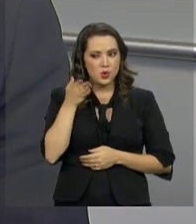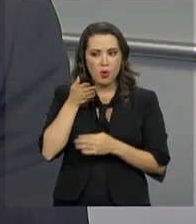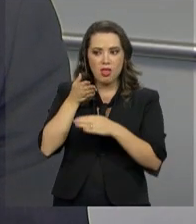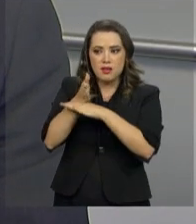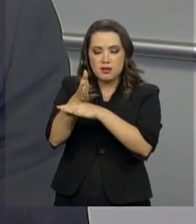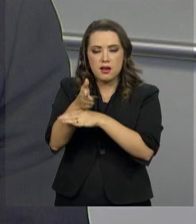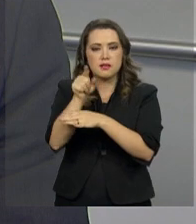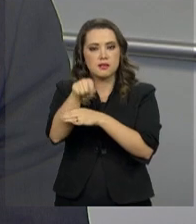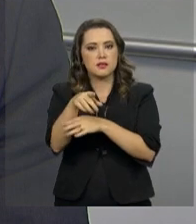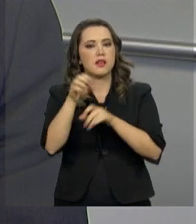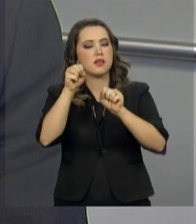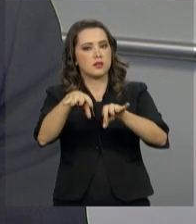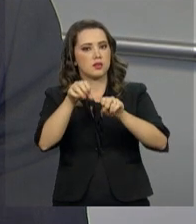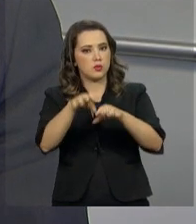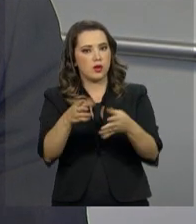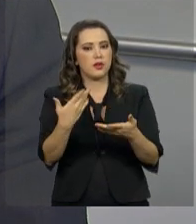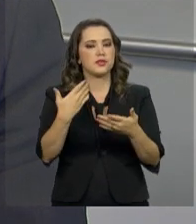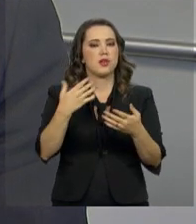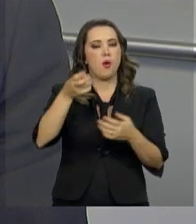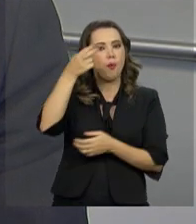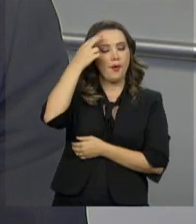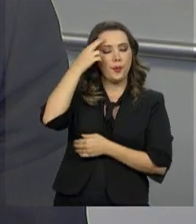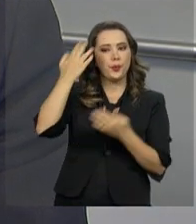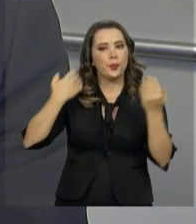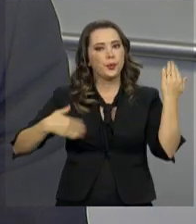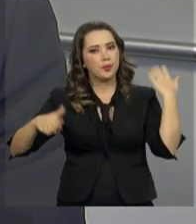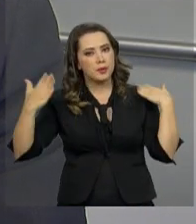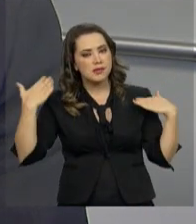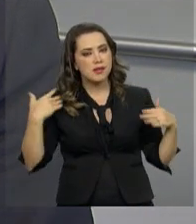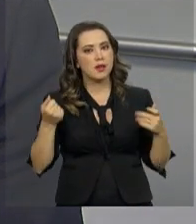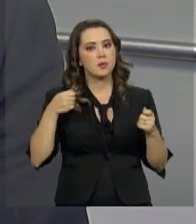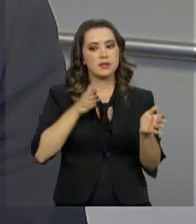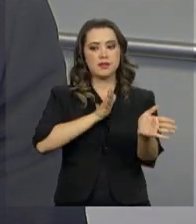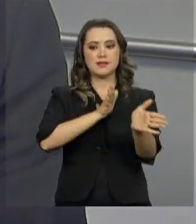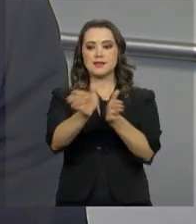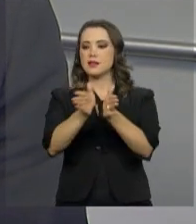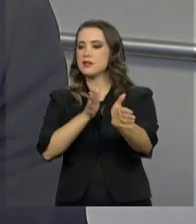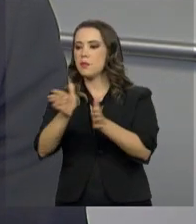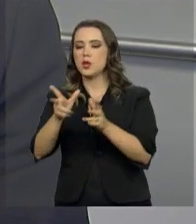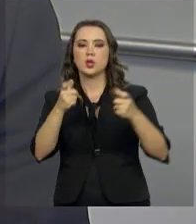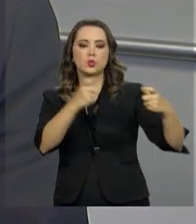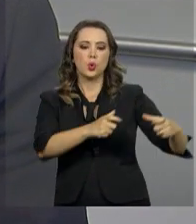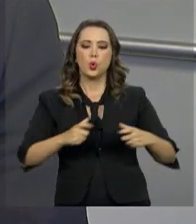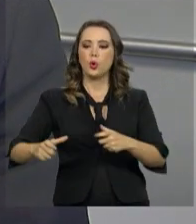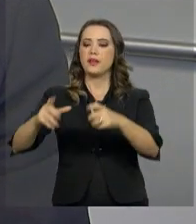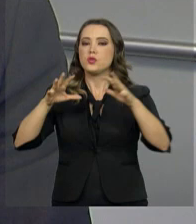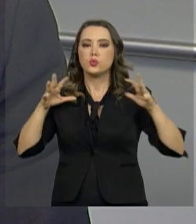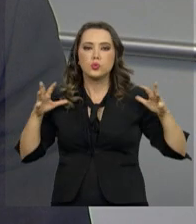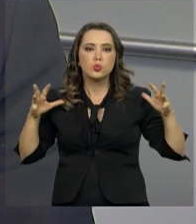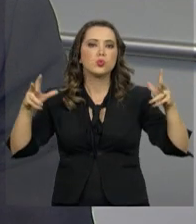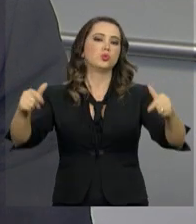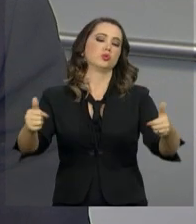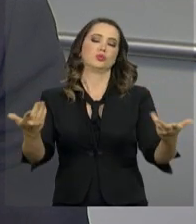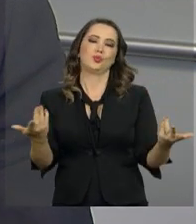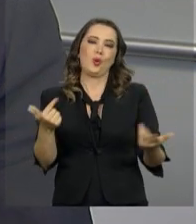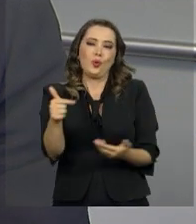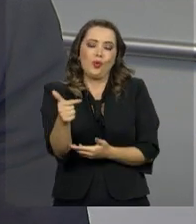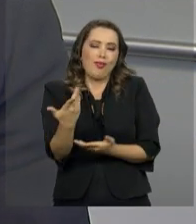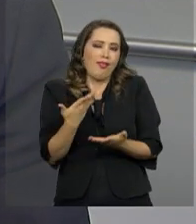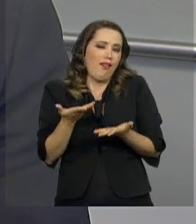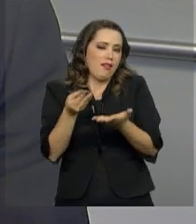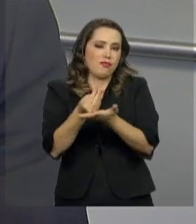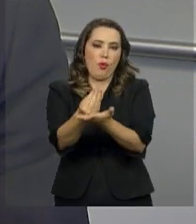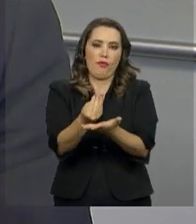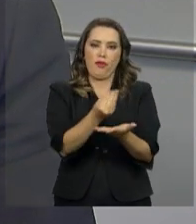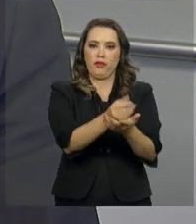transporte, ao lazer, você tem que ter acessibilidade em todas essas áreas. Senão, você não vai dar acesso a todas